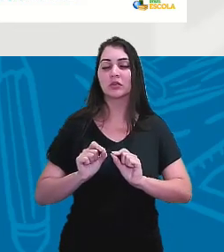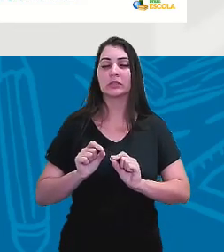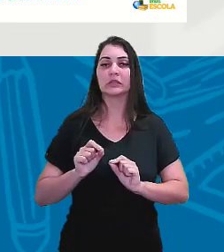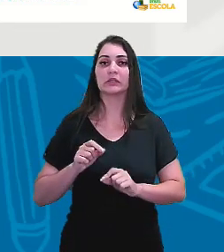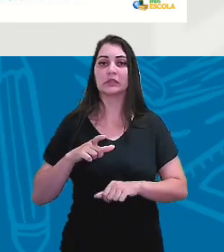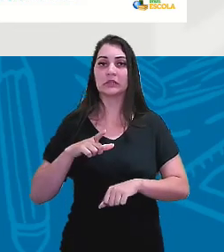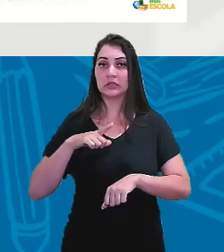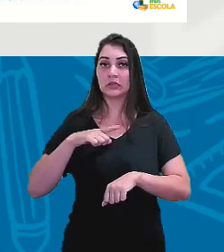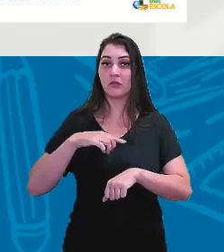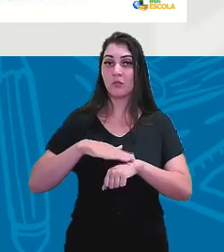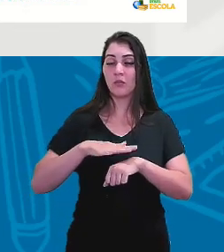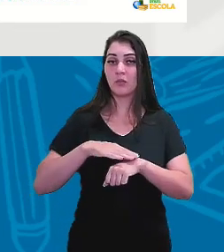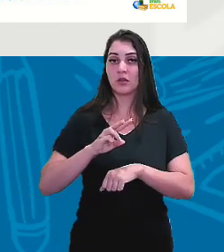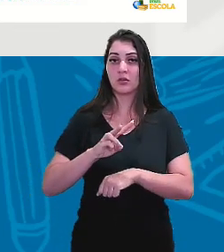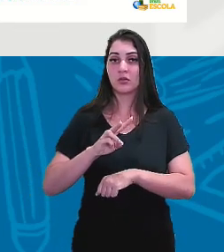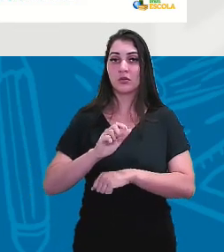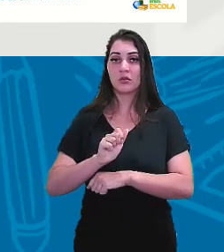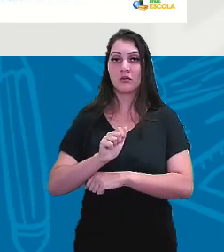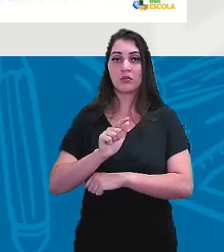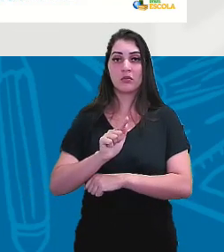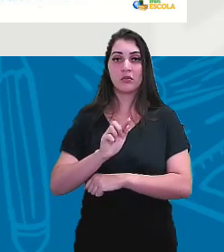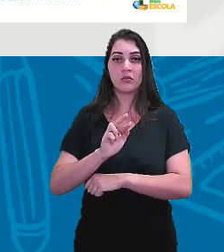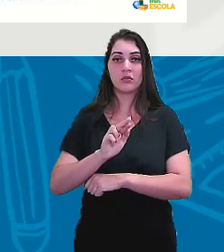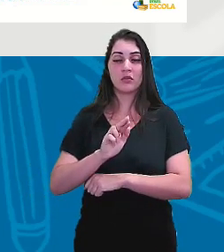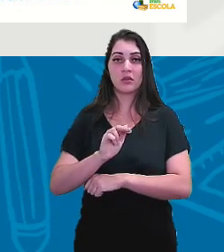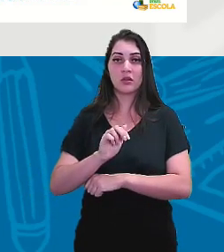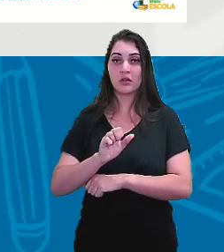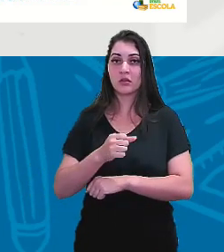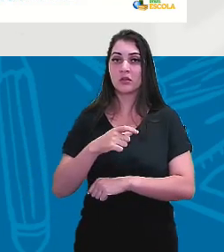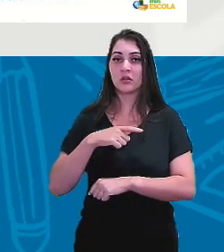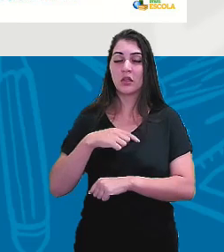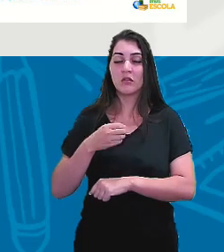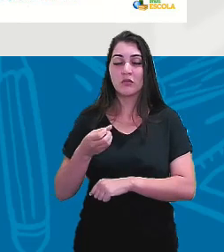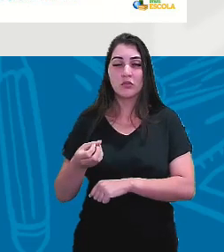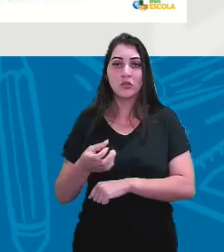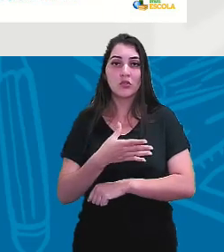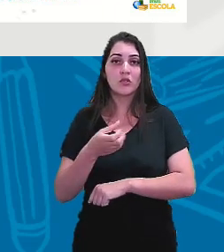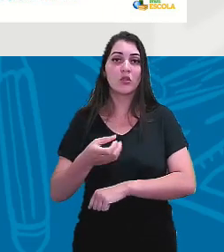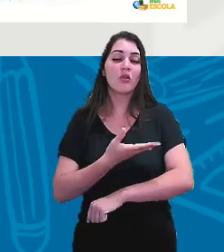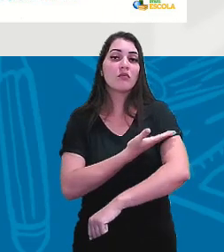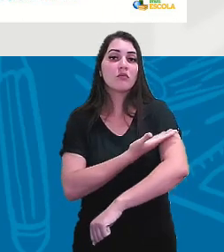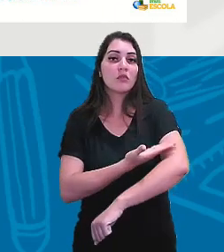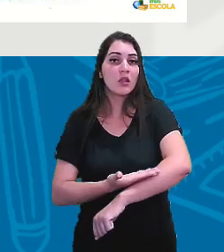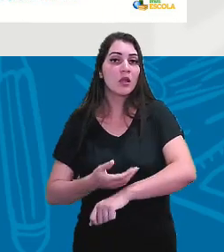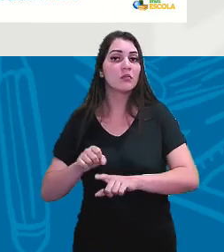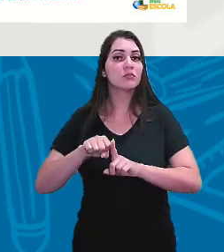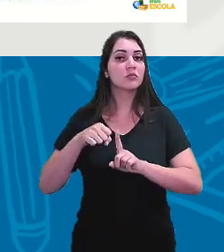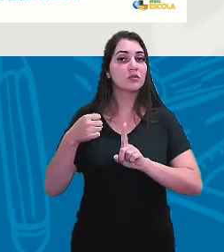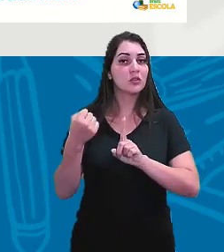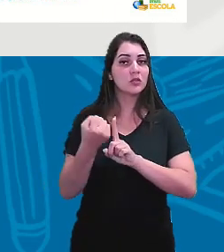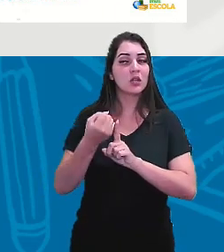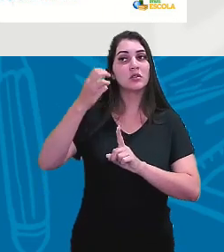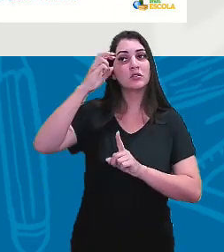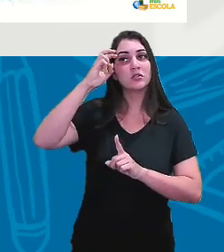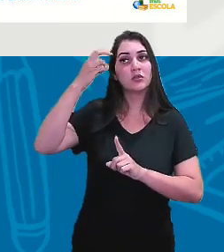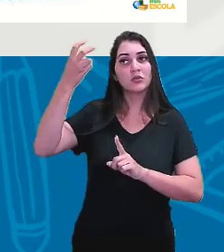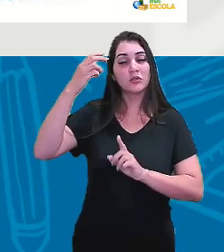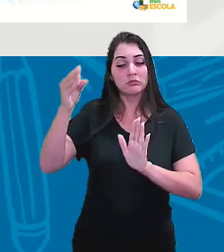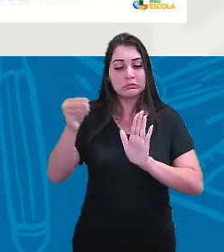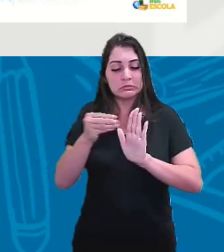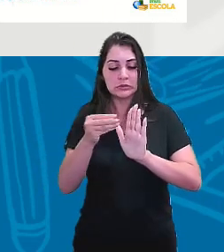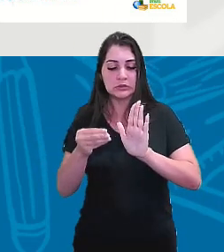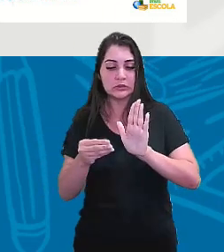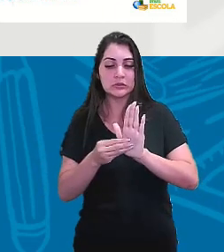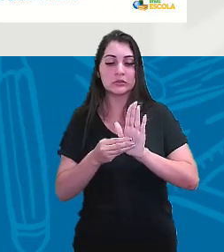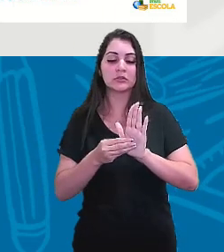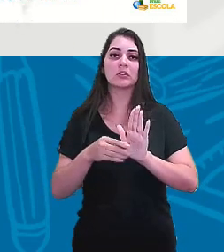Vargas como uma questão em que novos hábitos sociais e culturais estão sendo colocados. vem